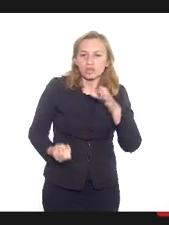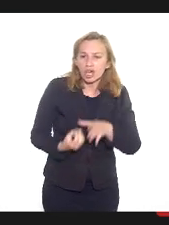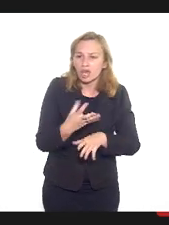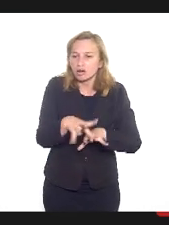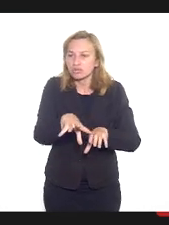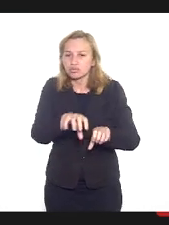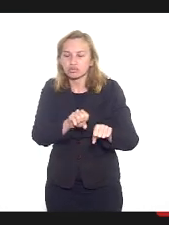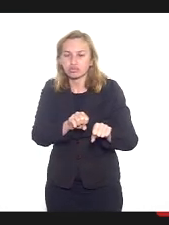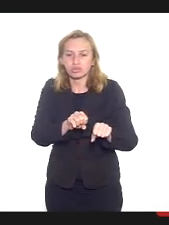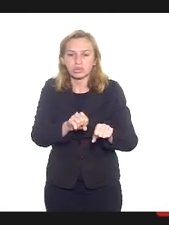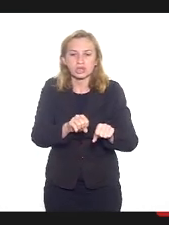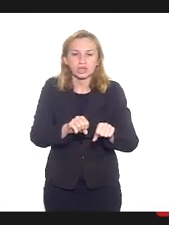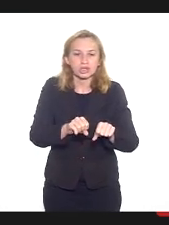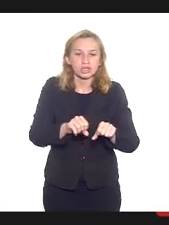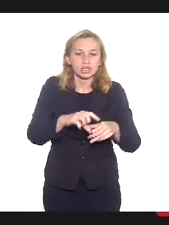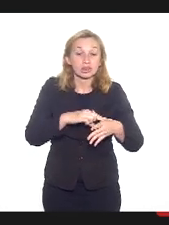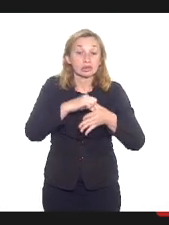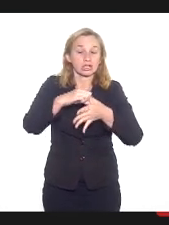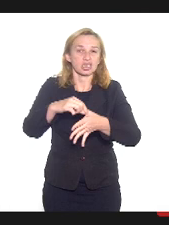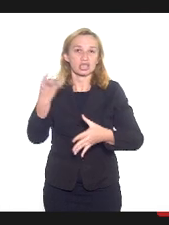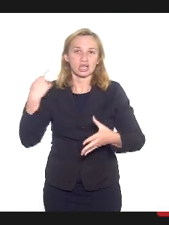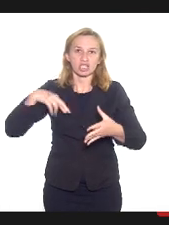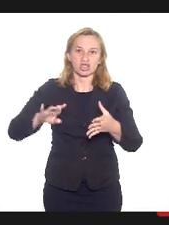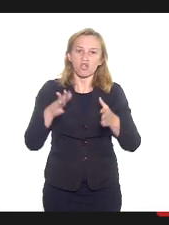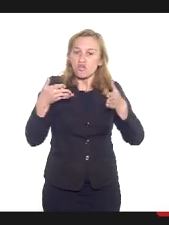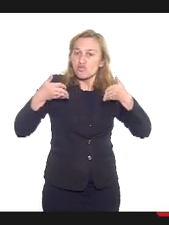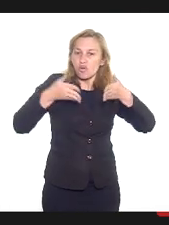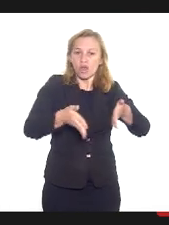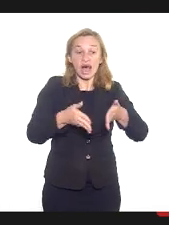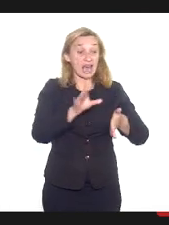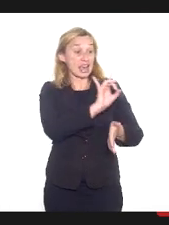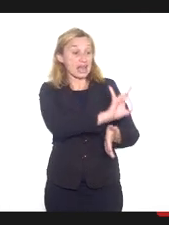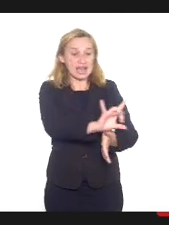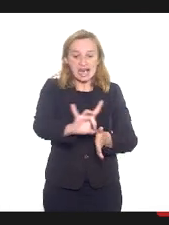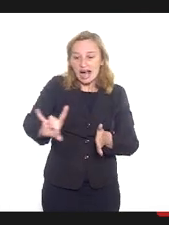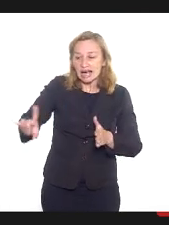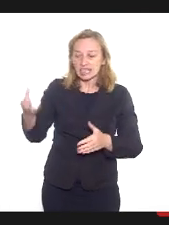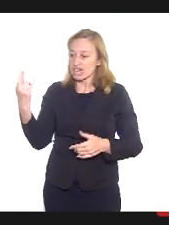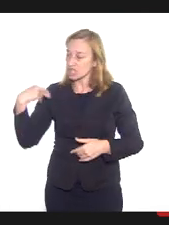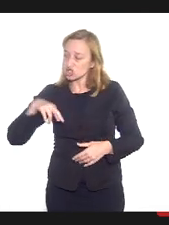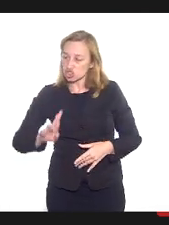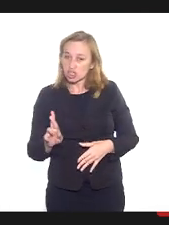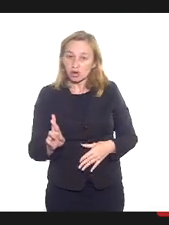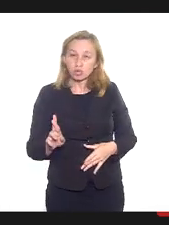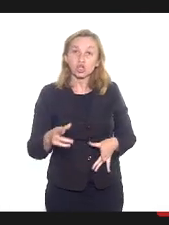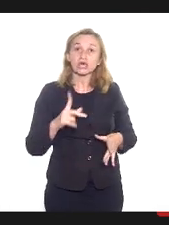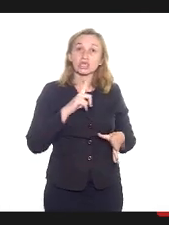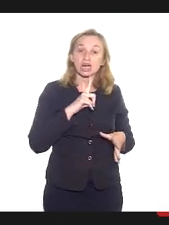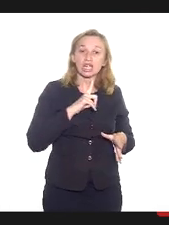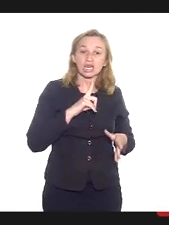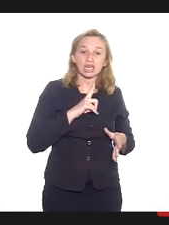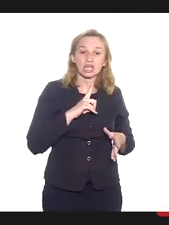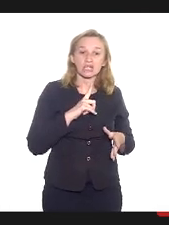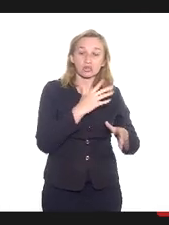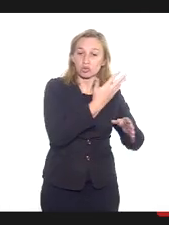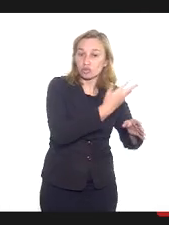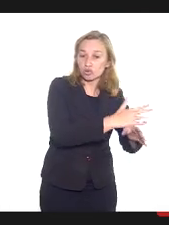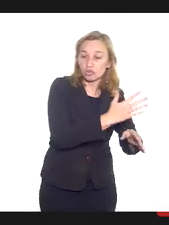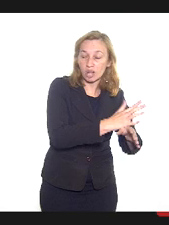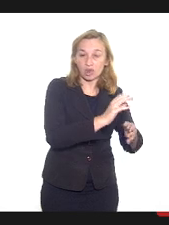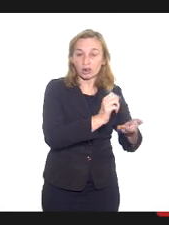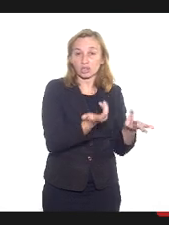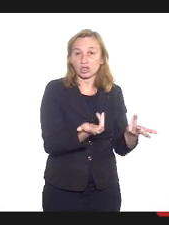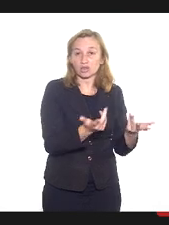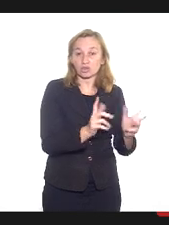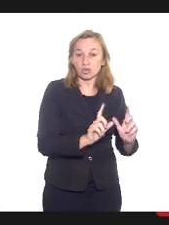lideranças religiosas, isso é central. Claro que cada religião, cada denominação tem as suas práticas dos seus ritos,